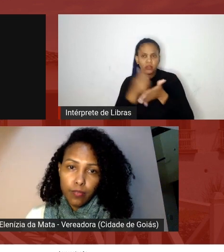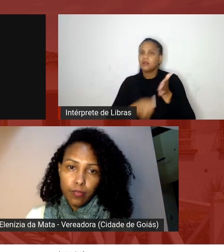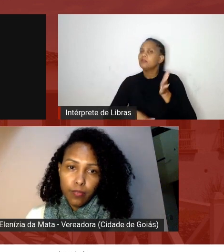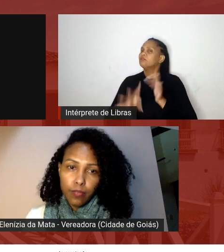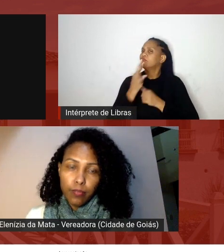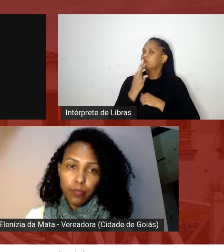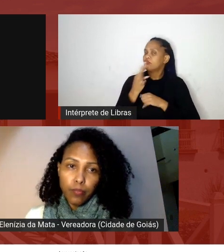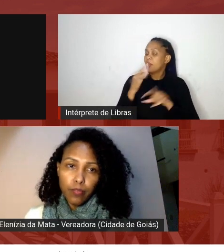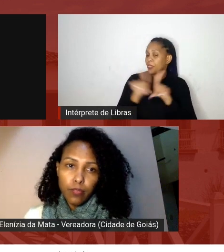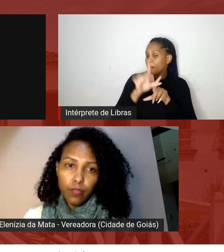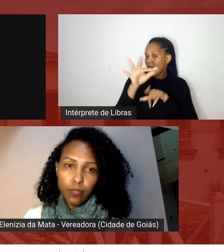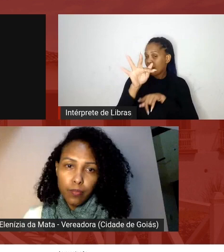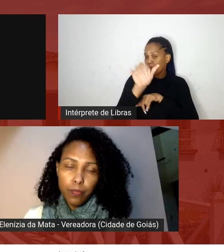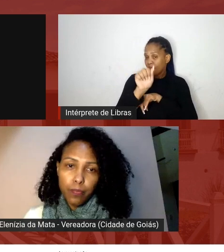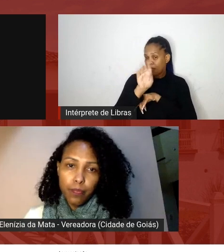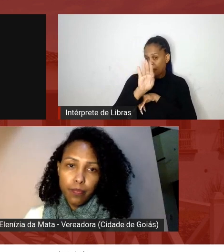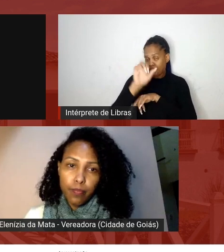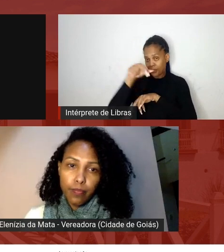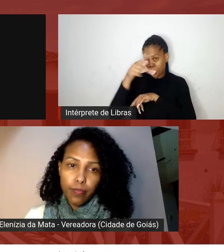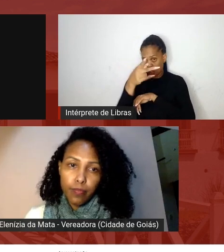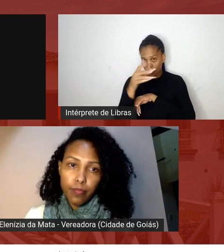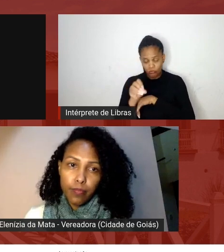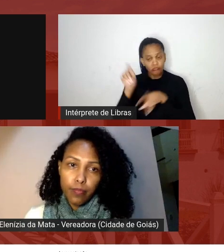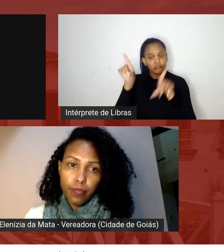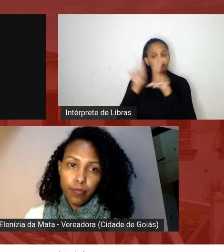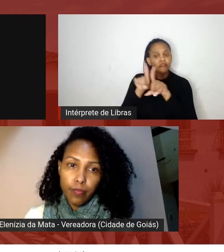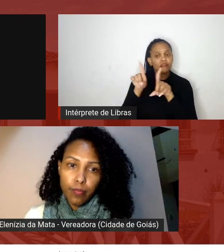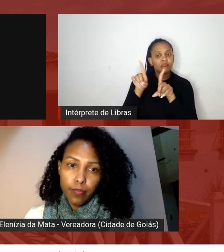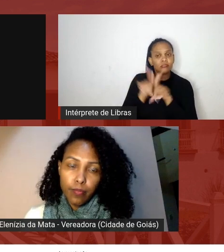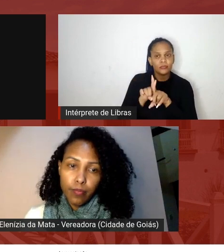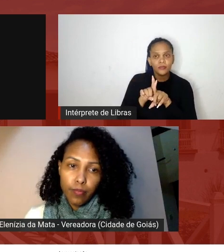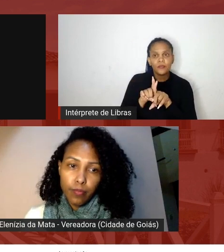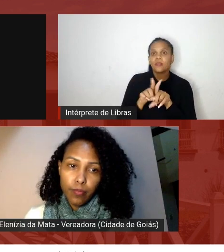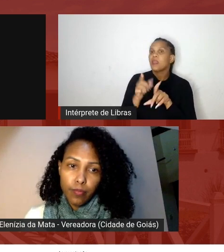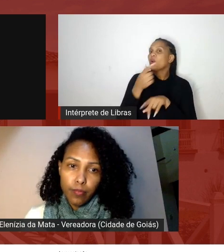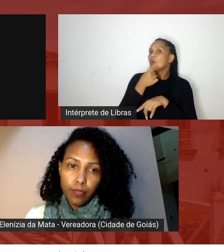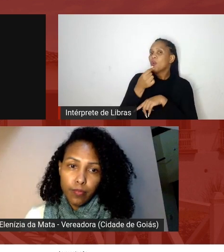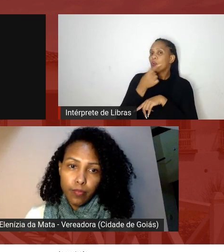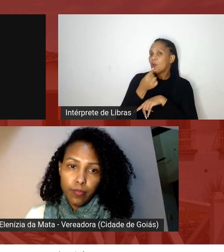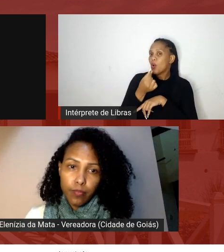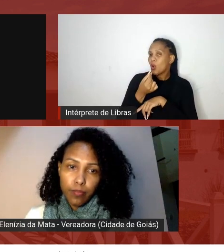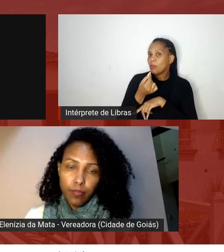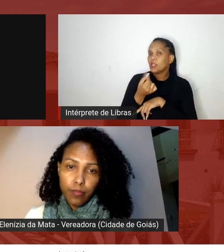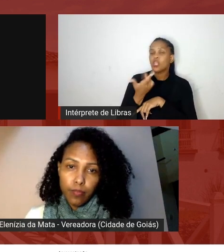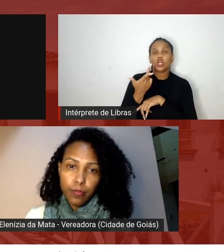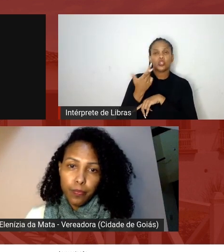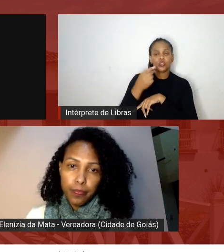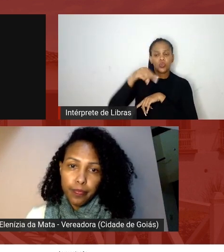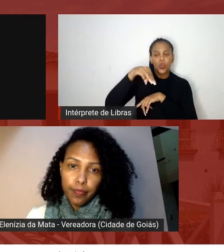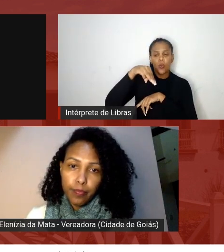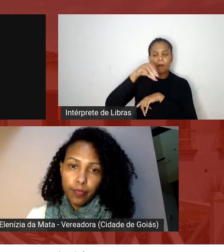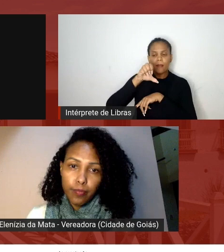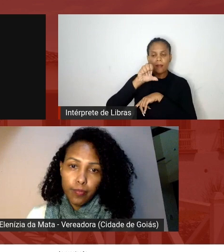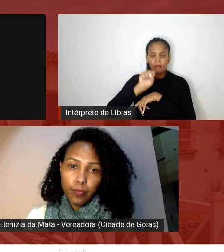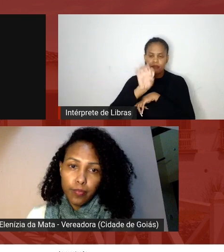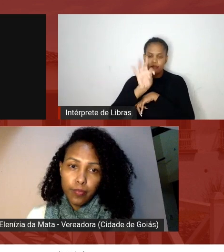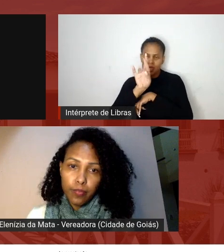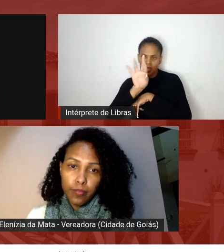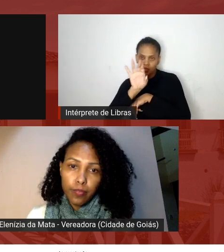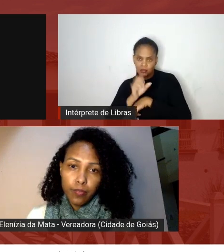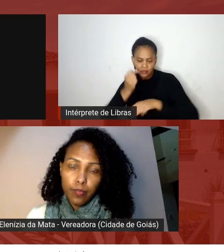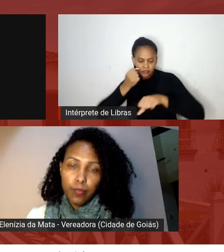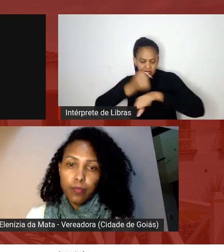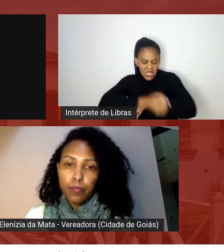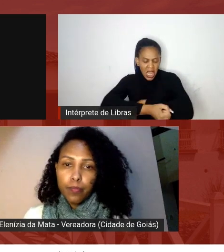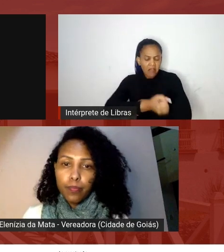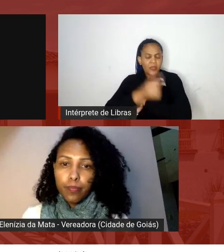Capra como o nosso mestre escravo que tem que todos os dias matar um leão